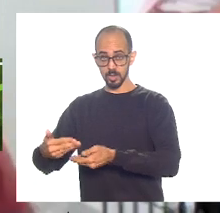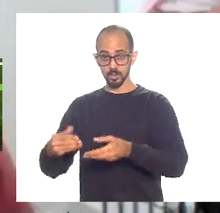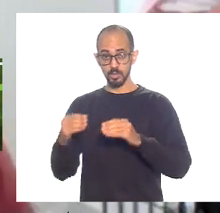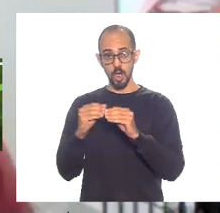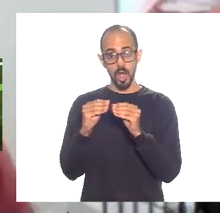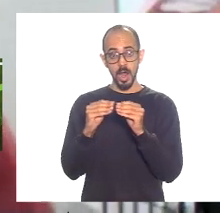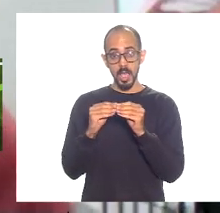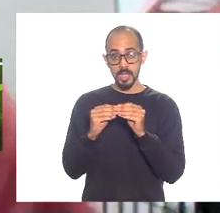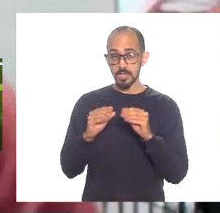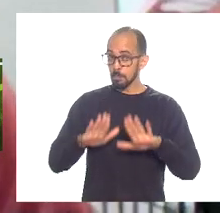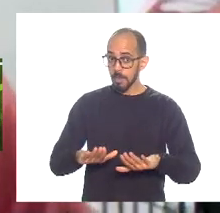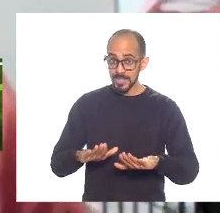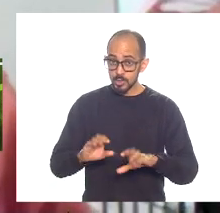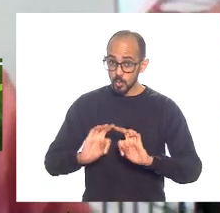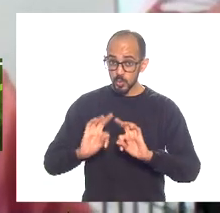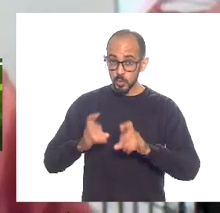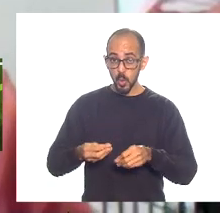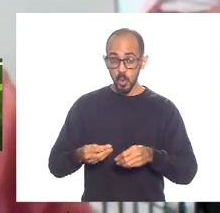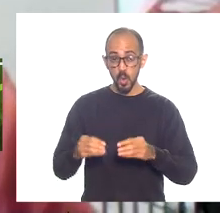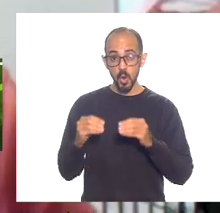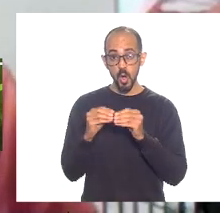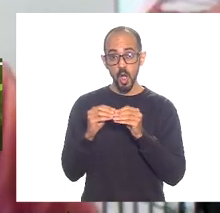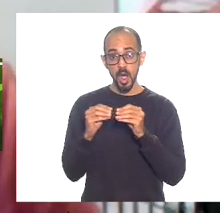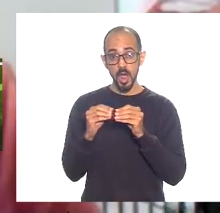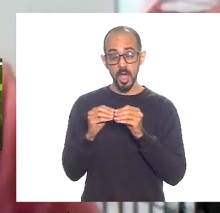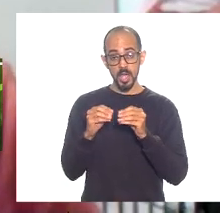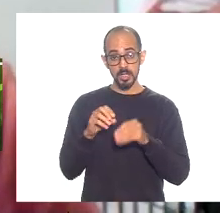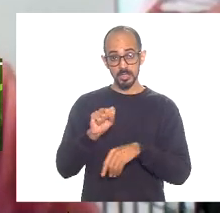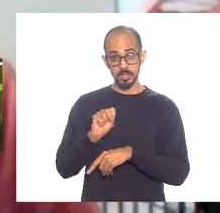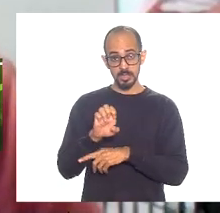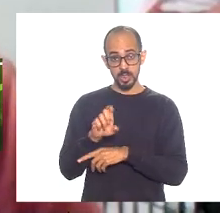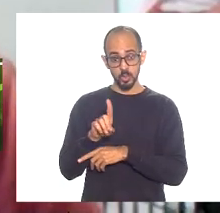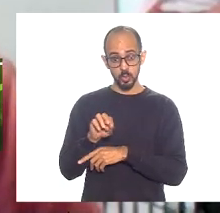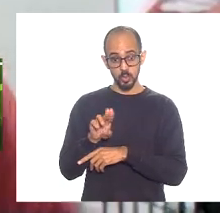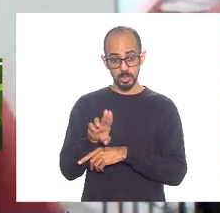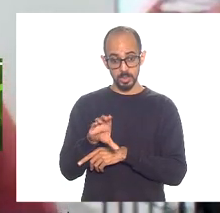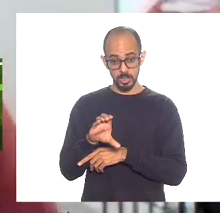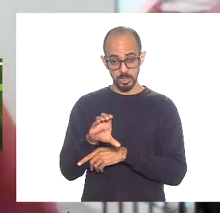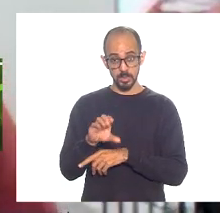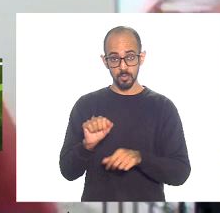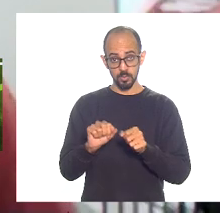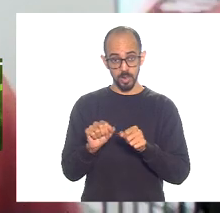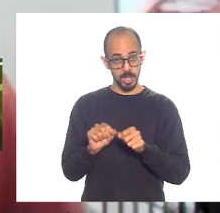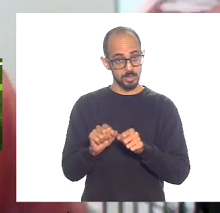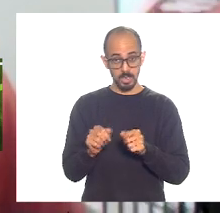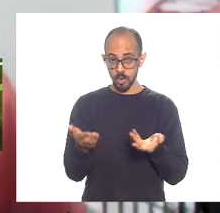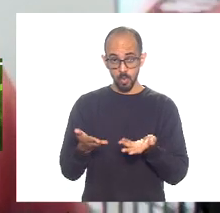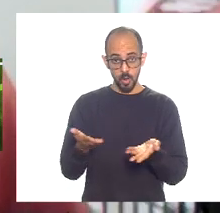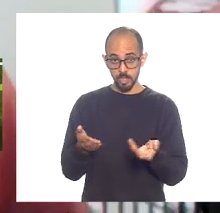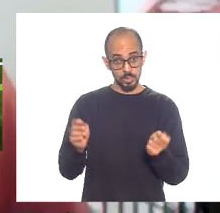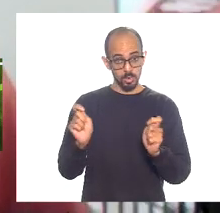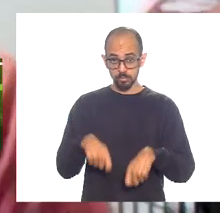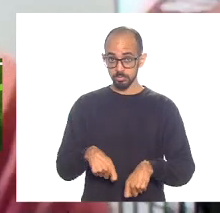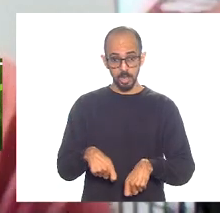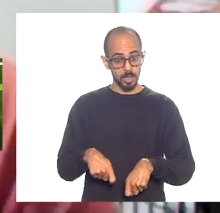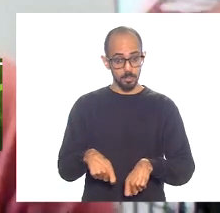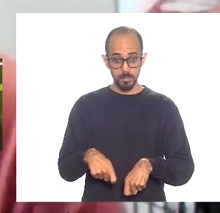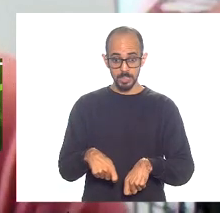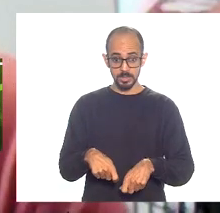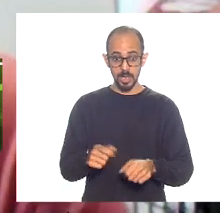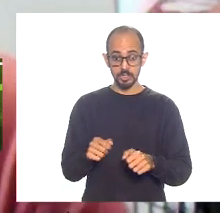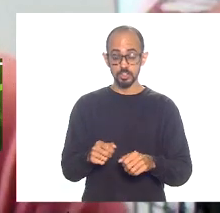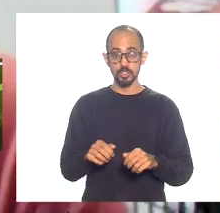mesmo com toda a hora extra que a SEDUC está desenvolvendo ela já quase não tem mais capacidade de fechar as grades